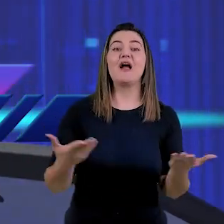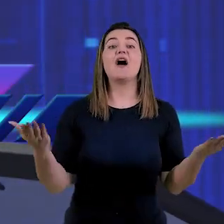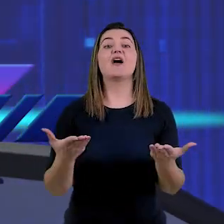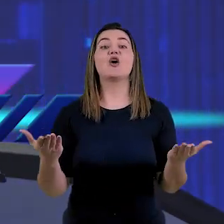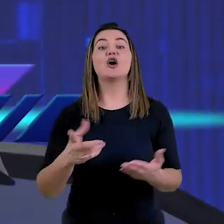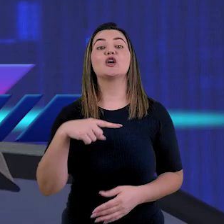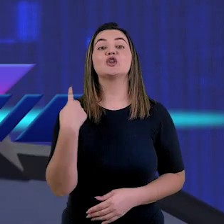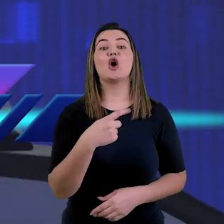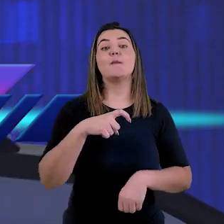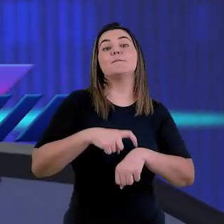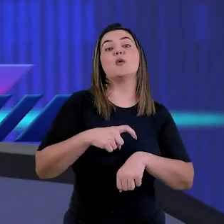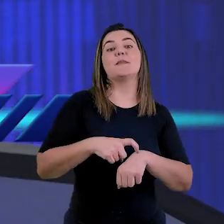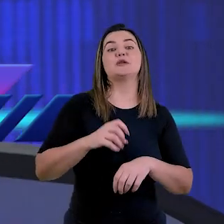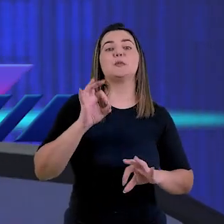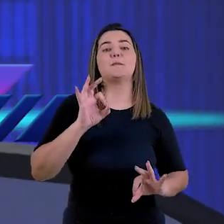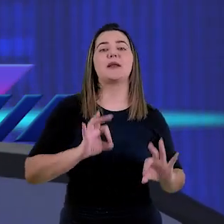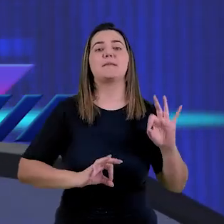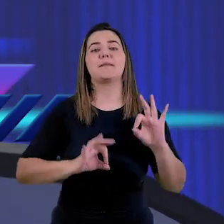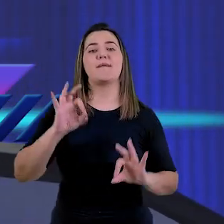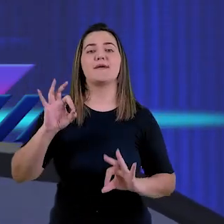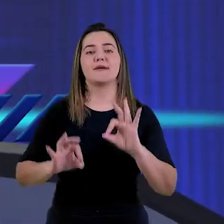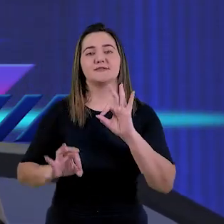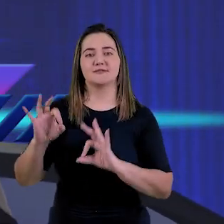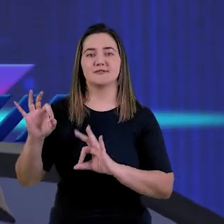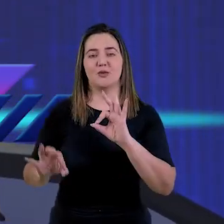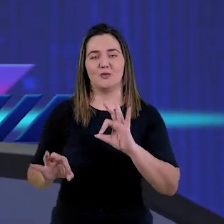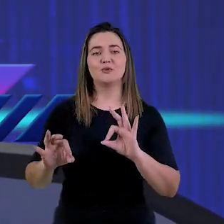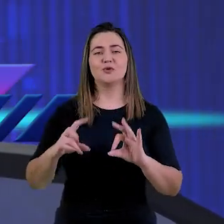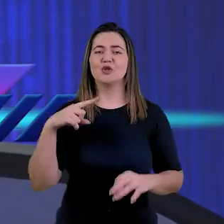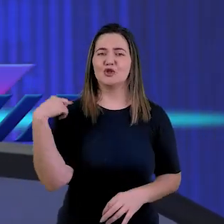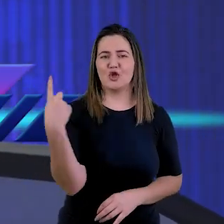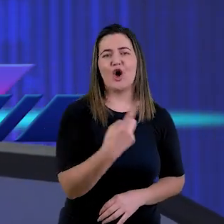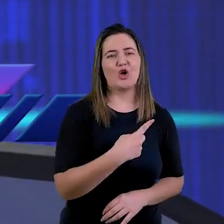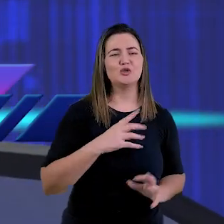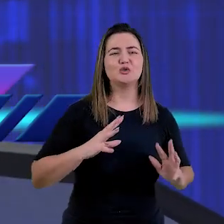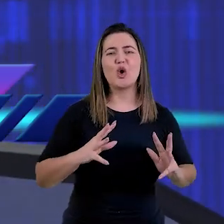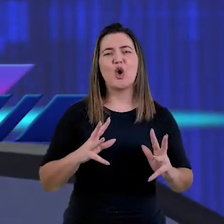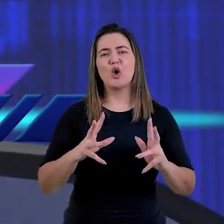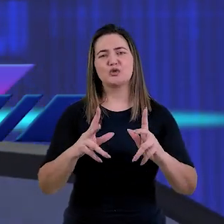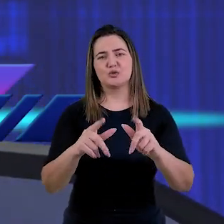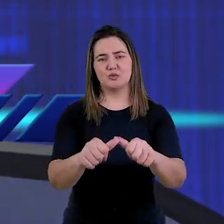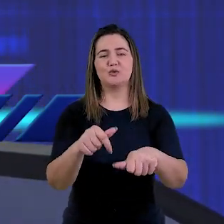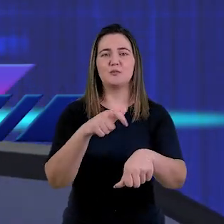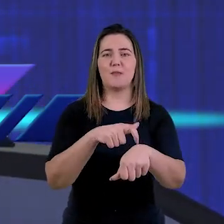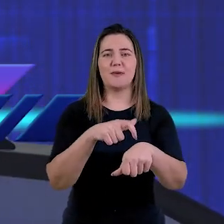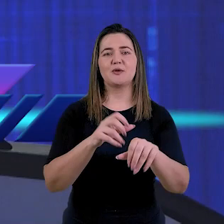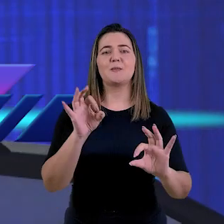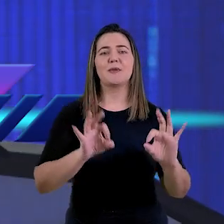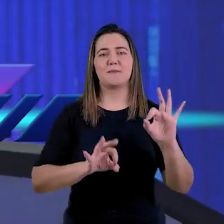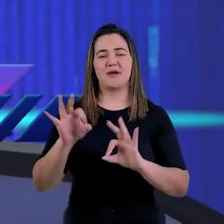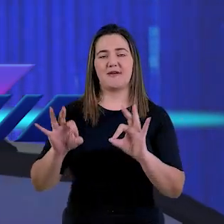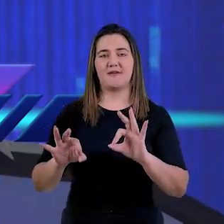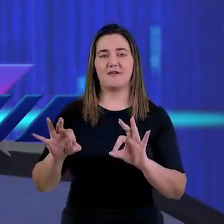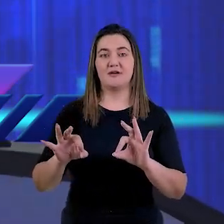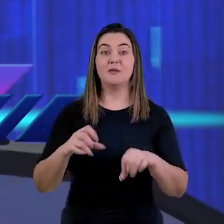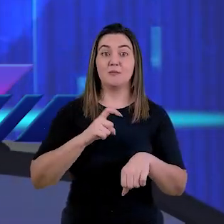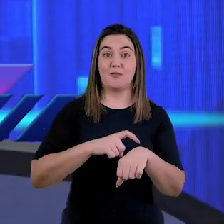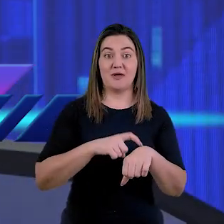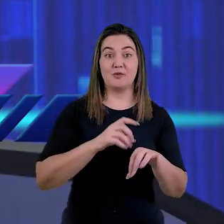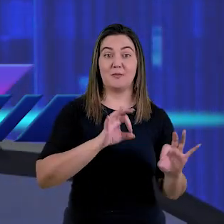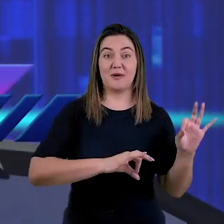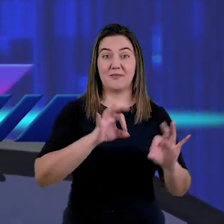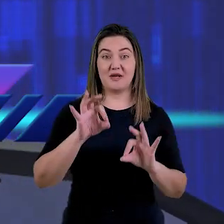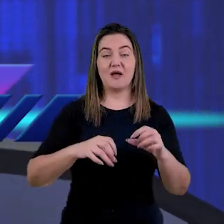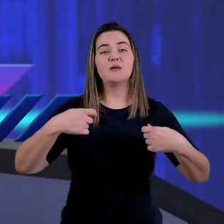e agora, nós estamos no tempo de preparo, nós seres humanos estamos nos preparando e enquanto